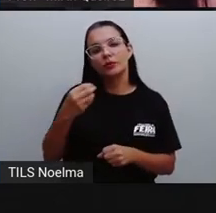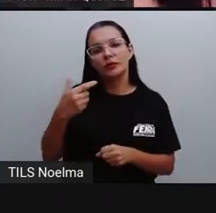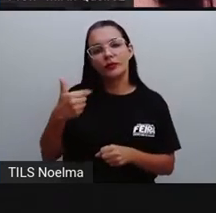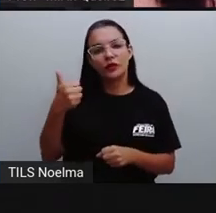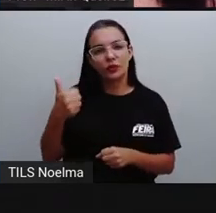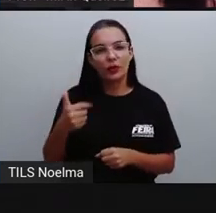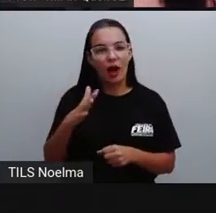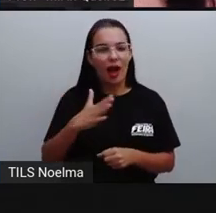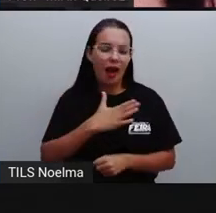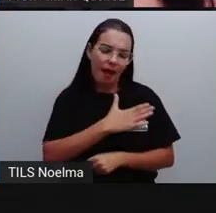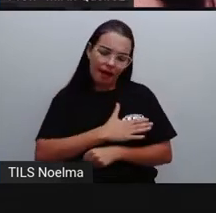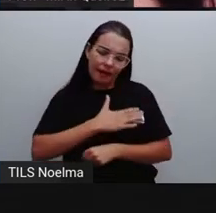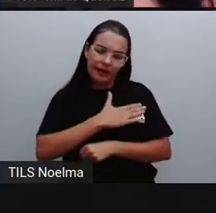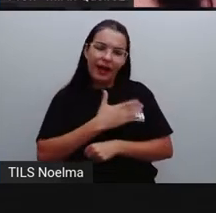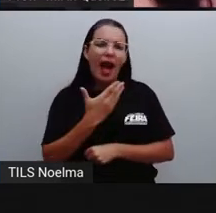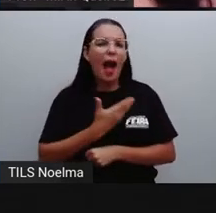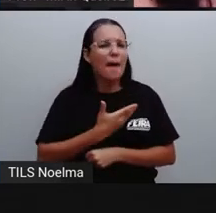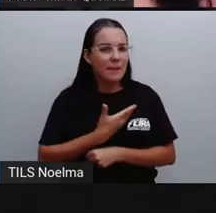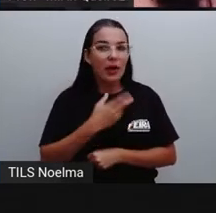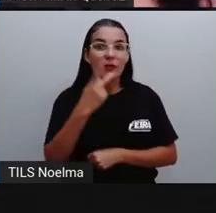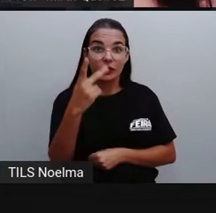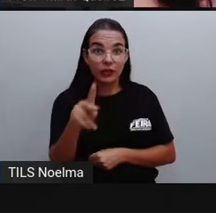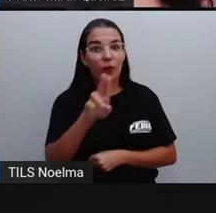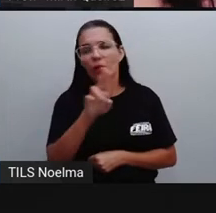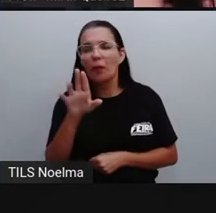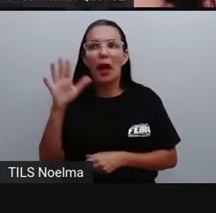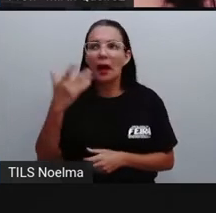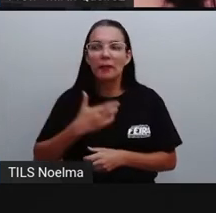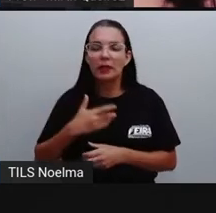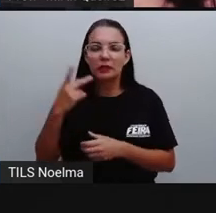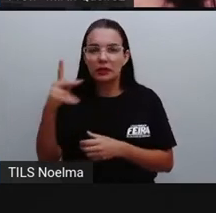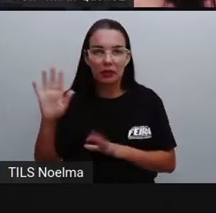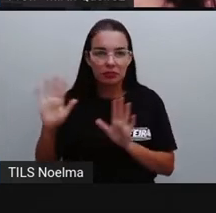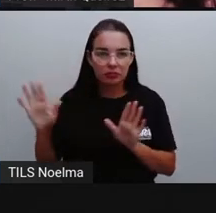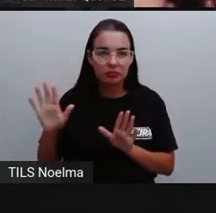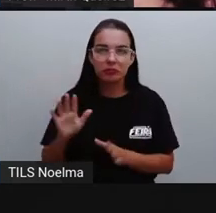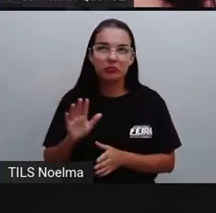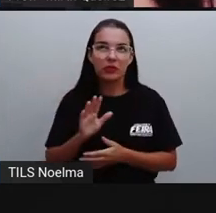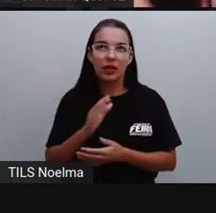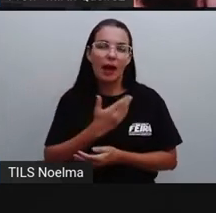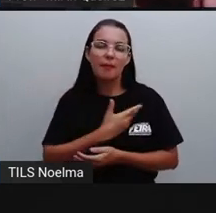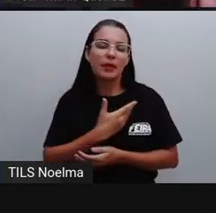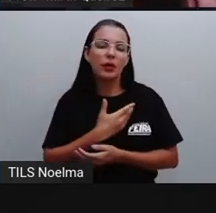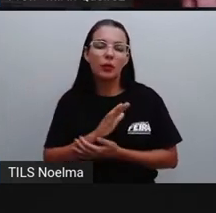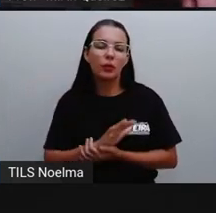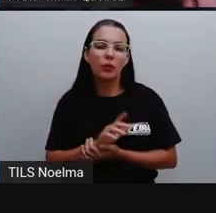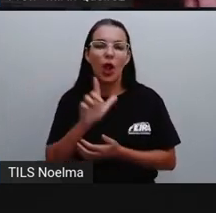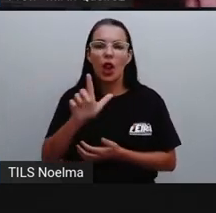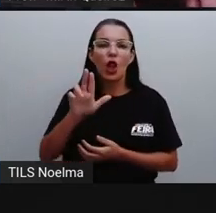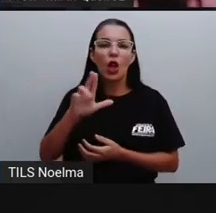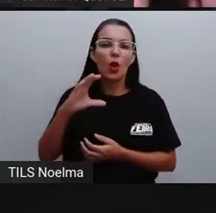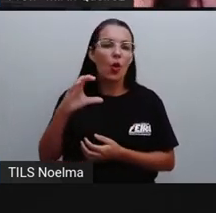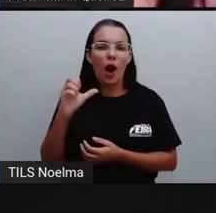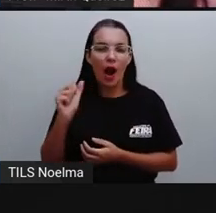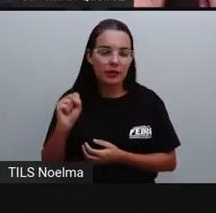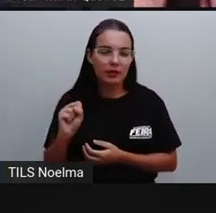Querido amigo... Aí a gente coloca o nome da pessoa, por exemplo. Querido amigo Lucas.